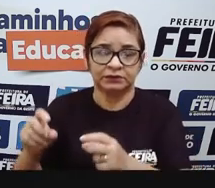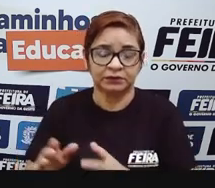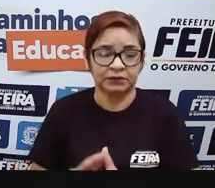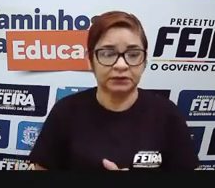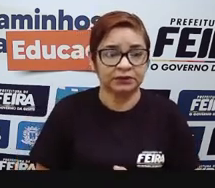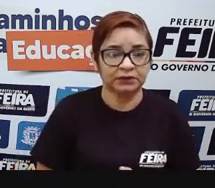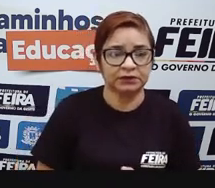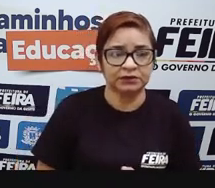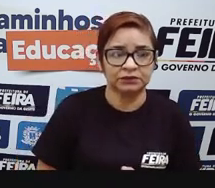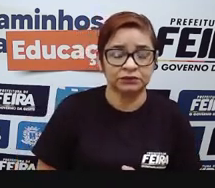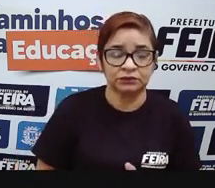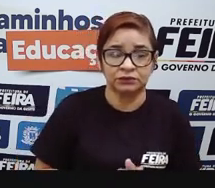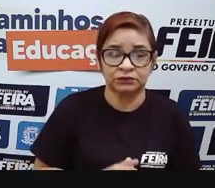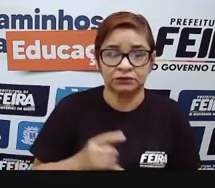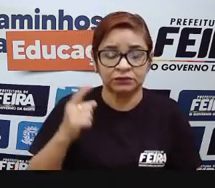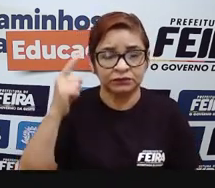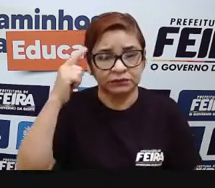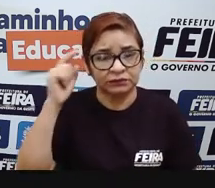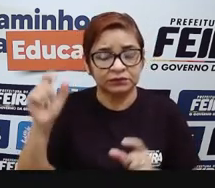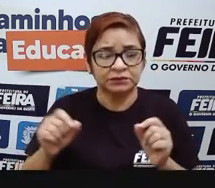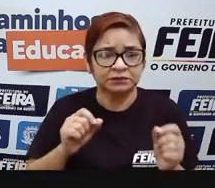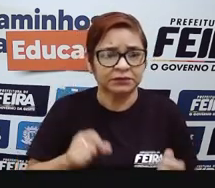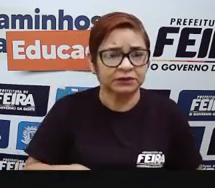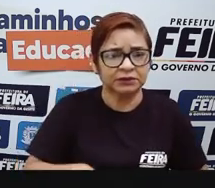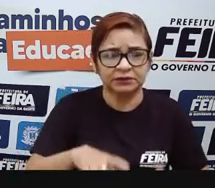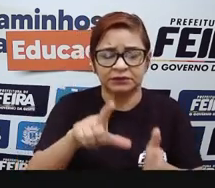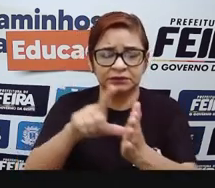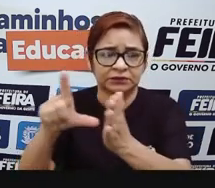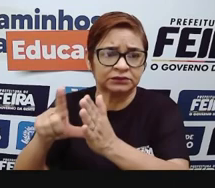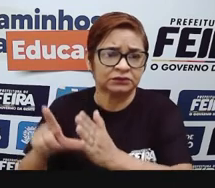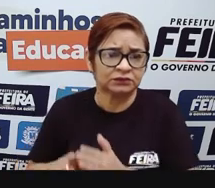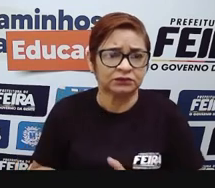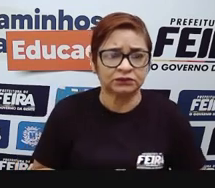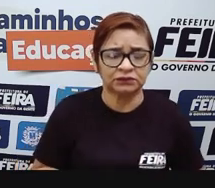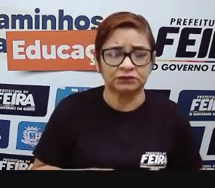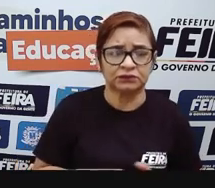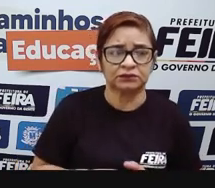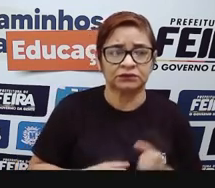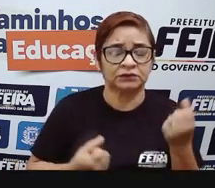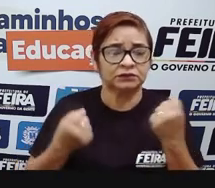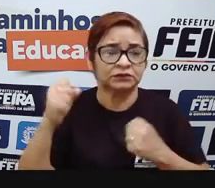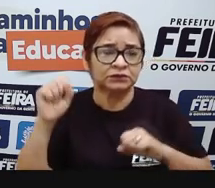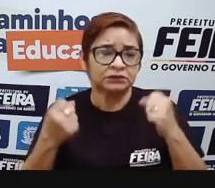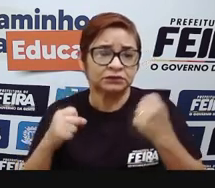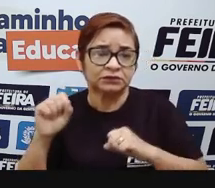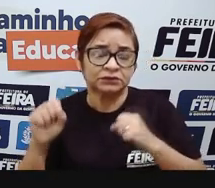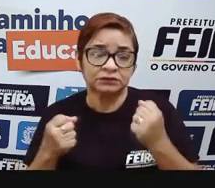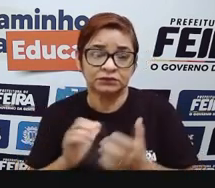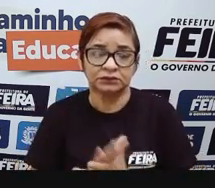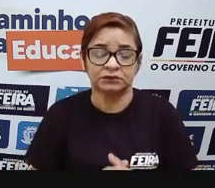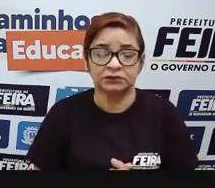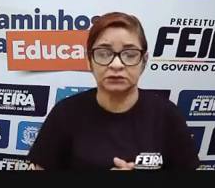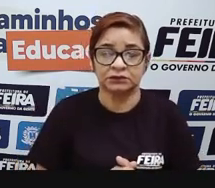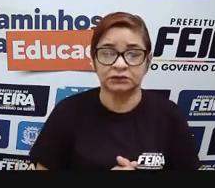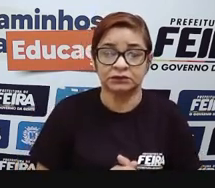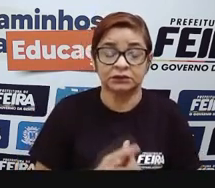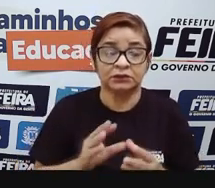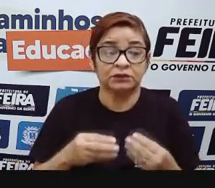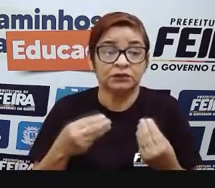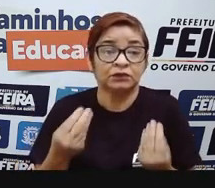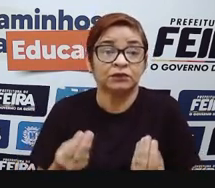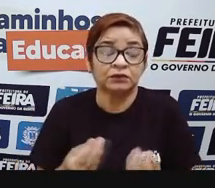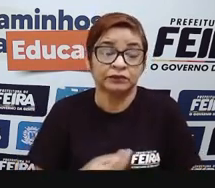vocês, faz um testinho do que é comércio, o que é indústria, qual a sua experiência nessas áreas